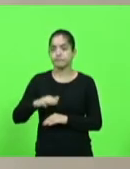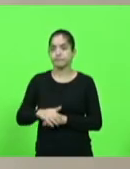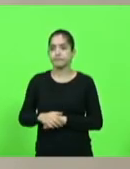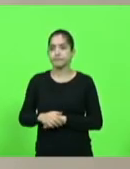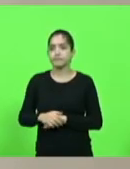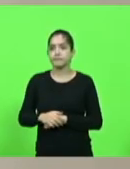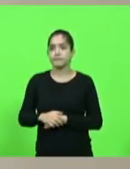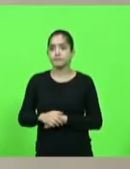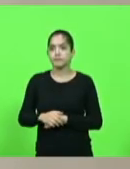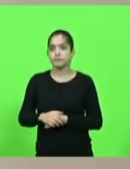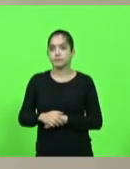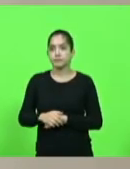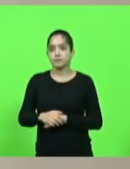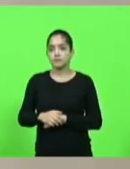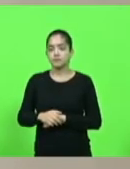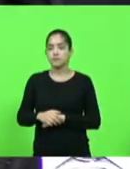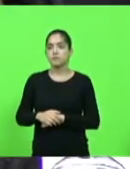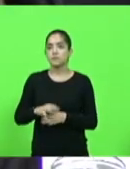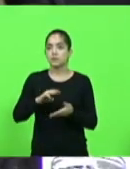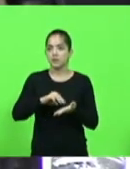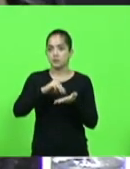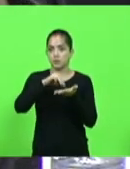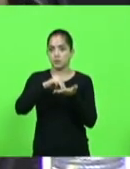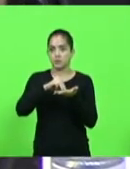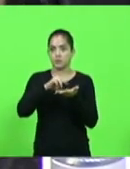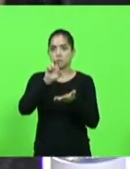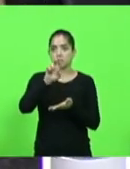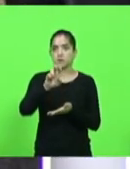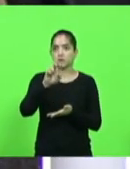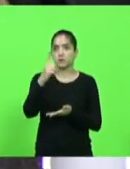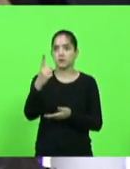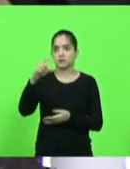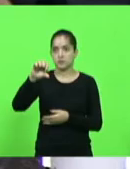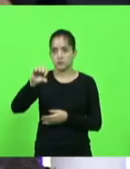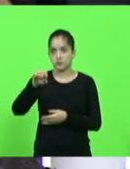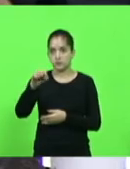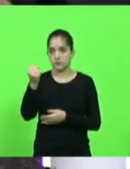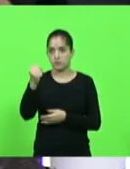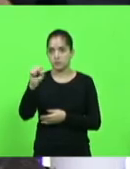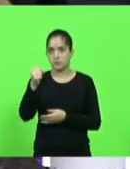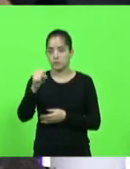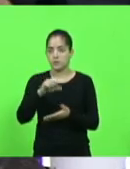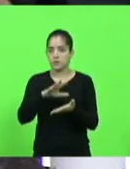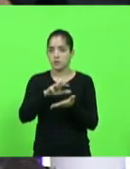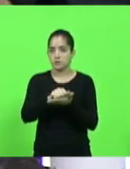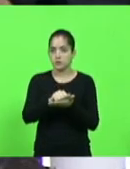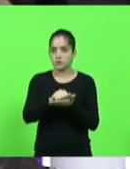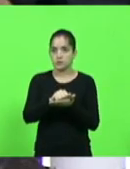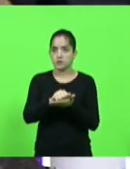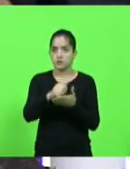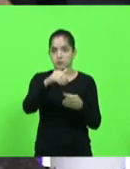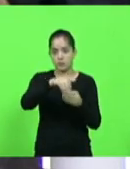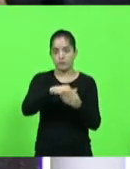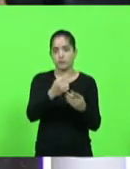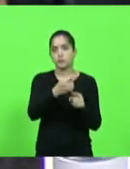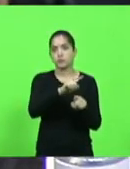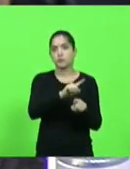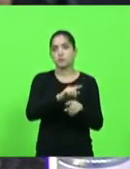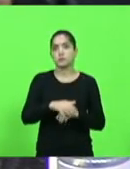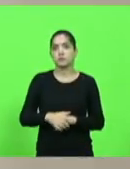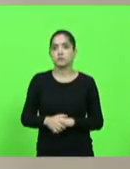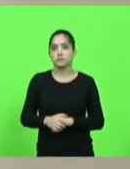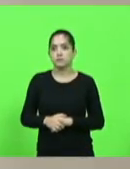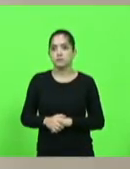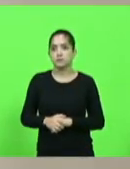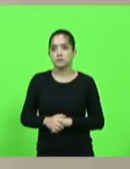aqui eu me manifestei na moção 519.8, só deixar registrado. No voto contrário, presidente. Voto contrário, deputado Gessé